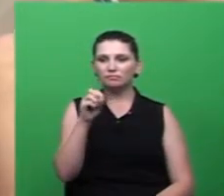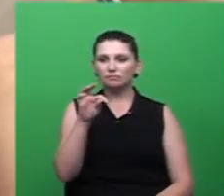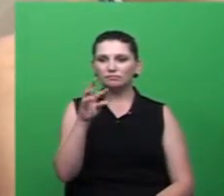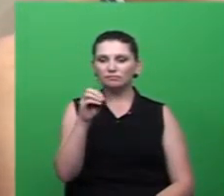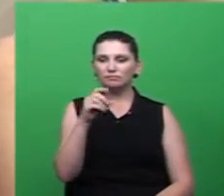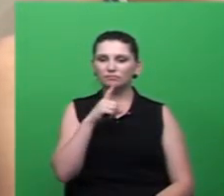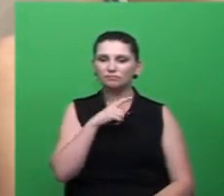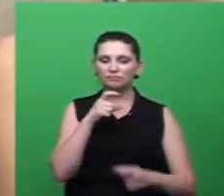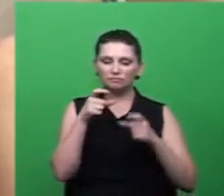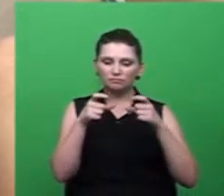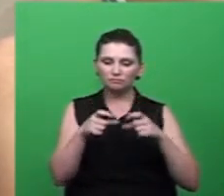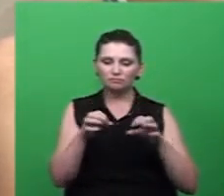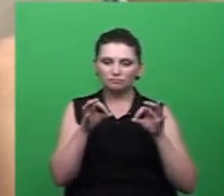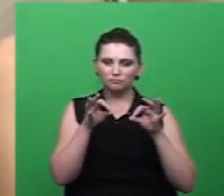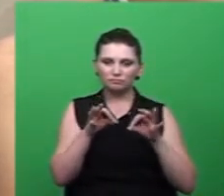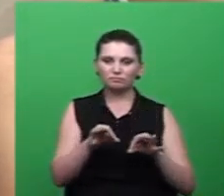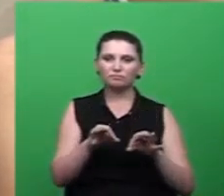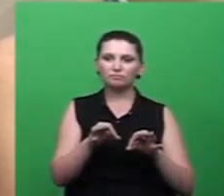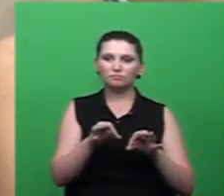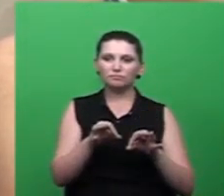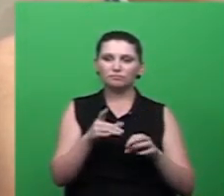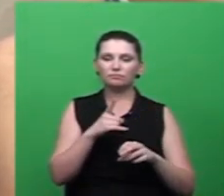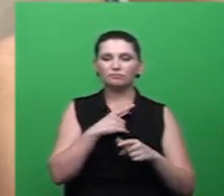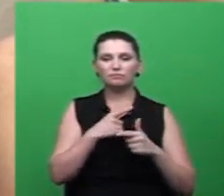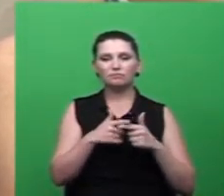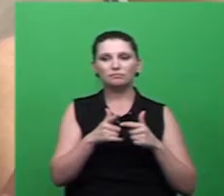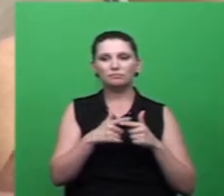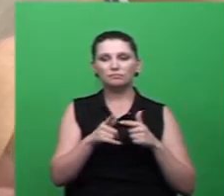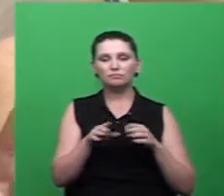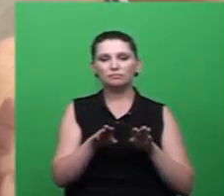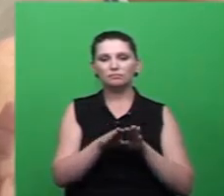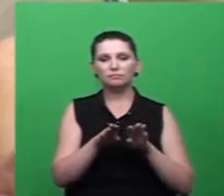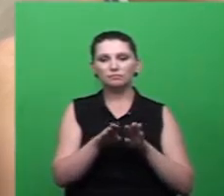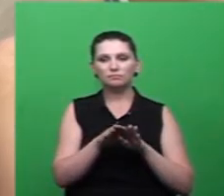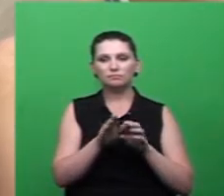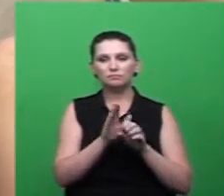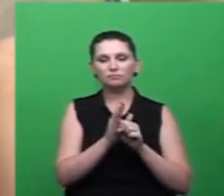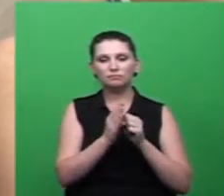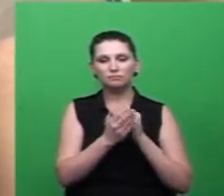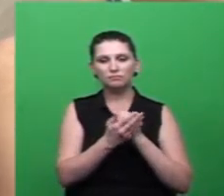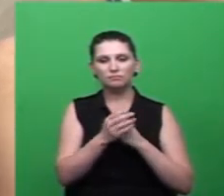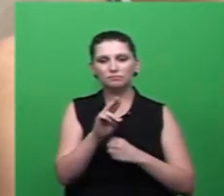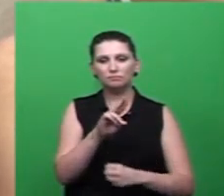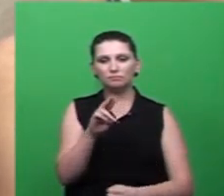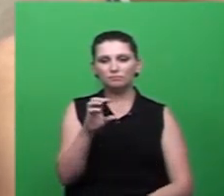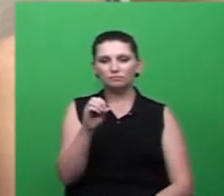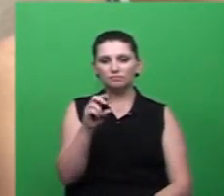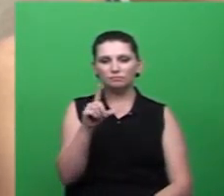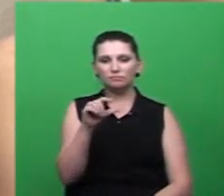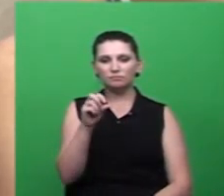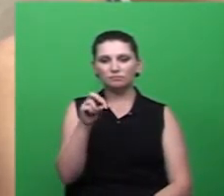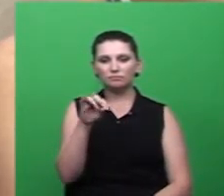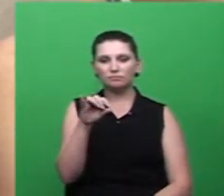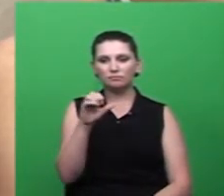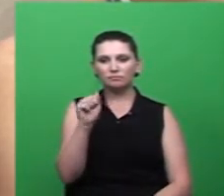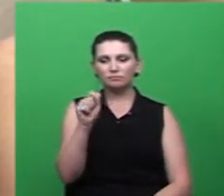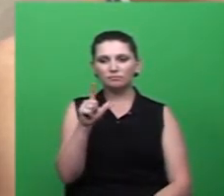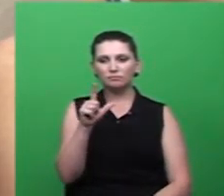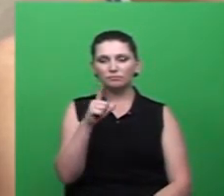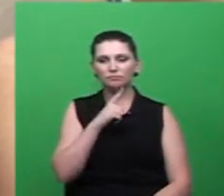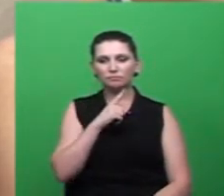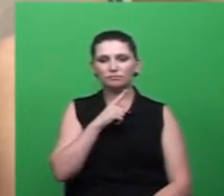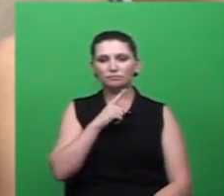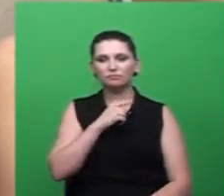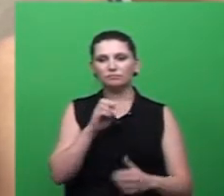correto tivemos uma situação algum tempo atrás na região da bairro colonial onde algumas empresas